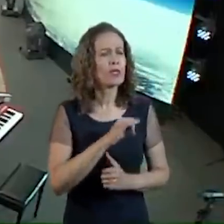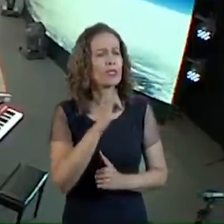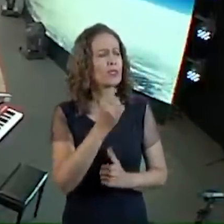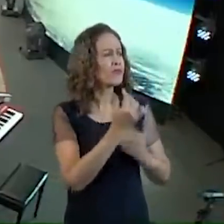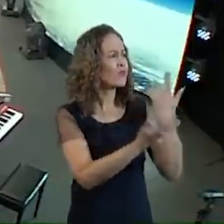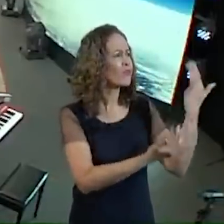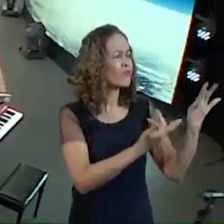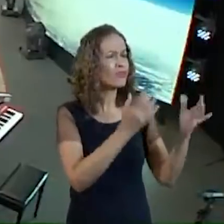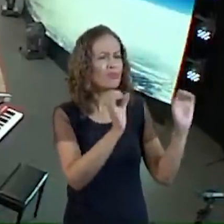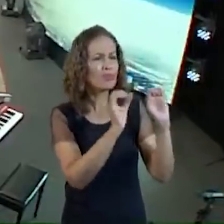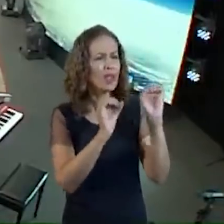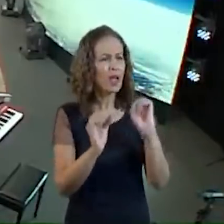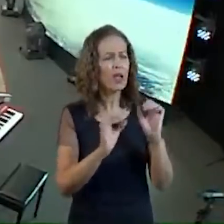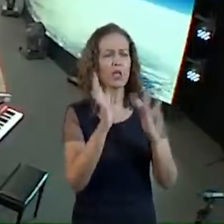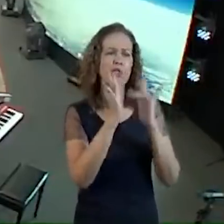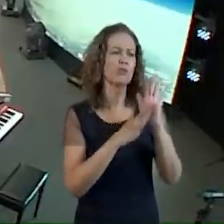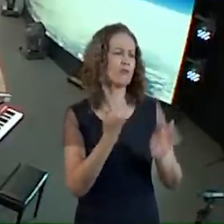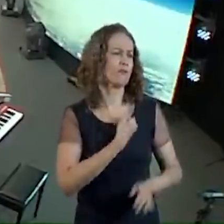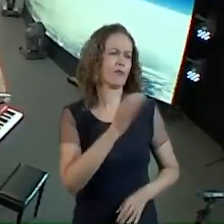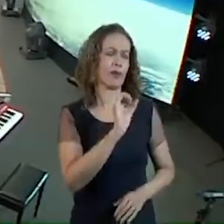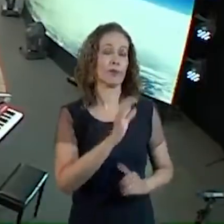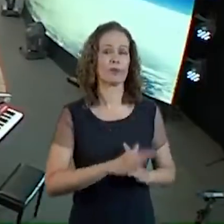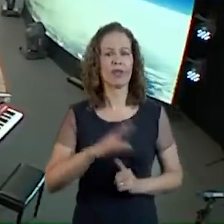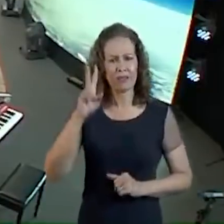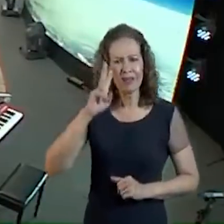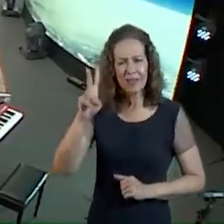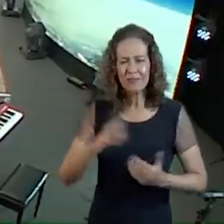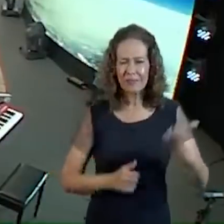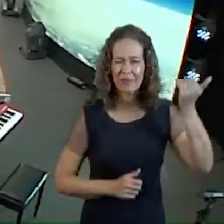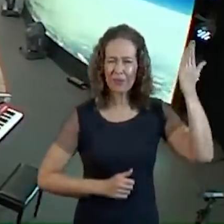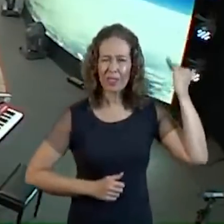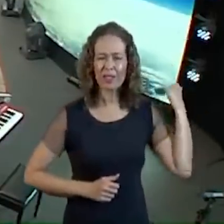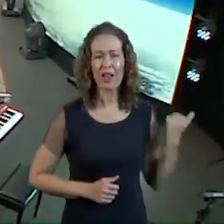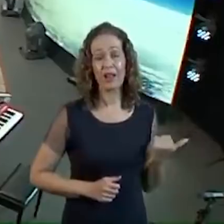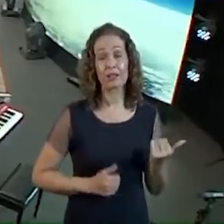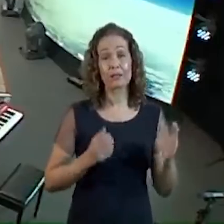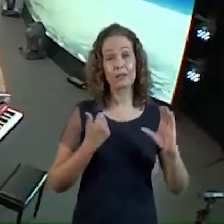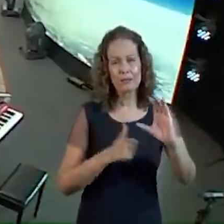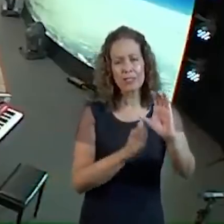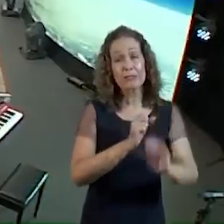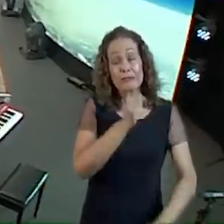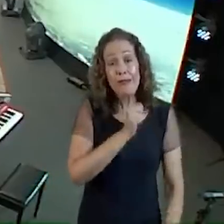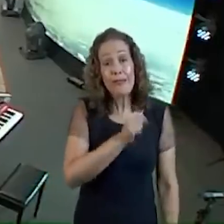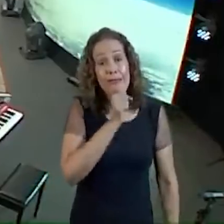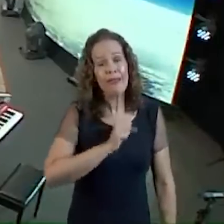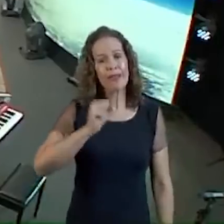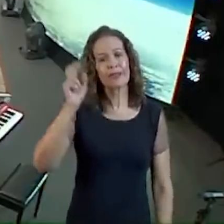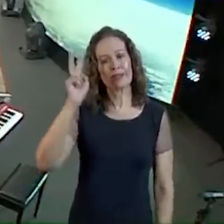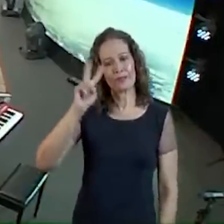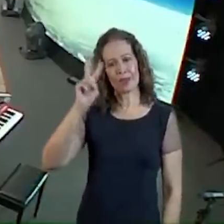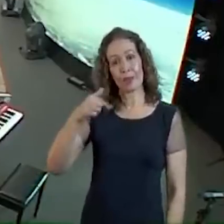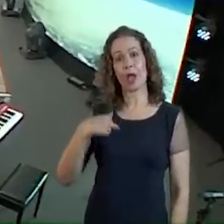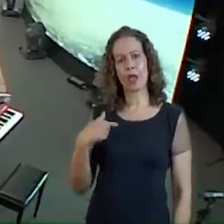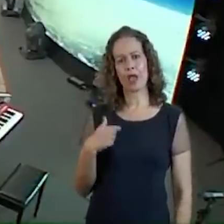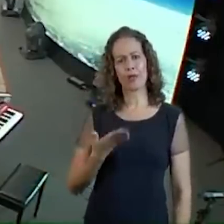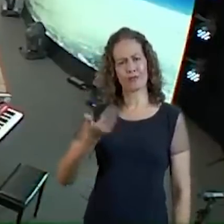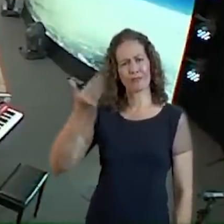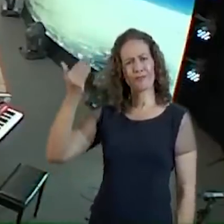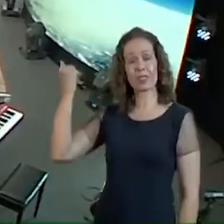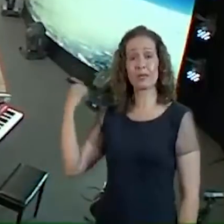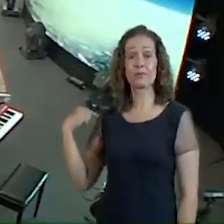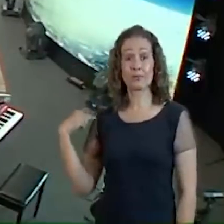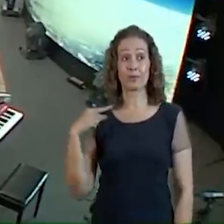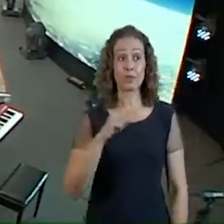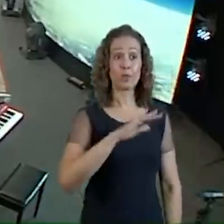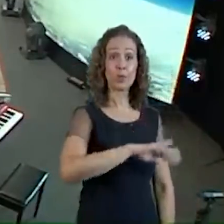lembra da época Que o mato pegava fogo No Monte do Palmares Só crente velho Vai lembrar aqui agora Eu sou dessa época A gente ia orar No